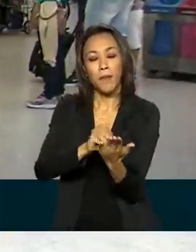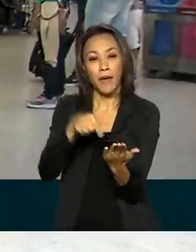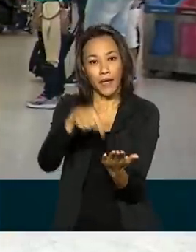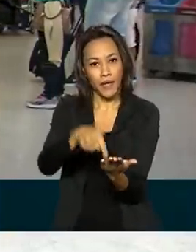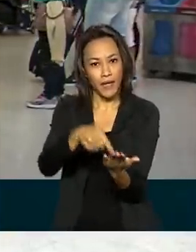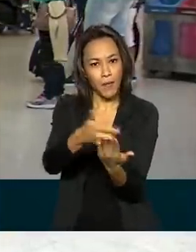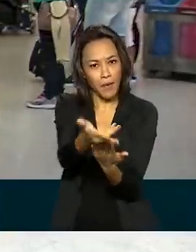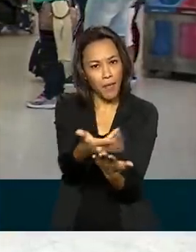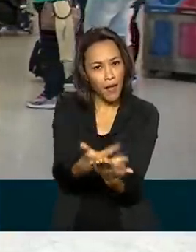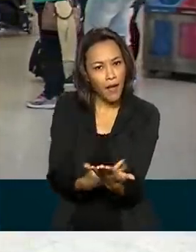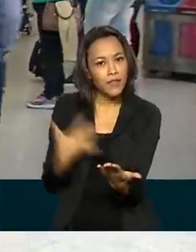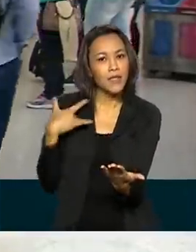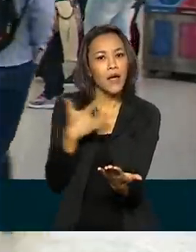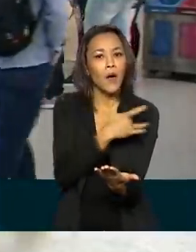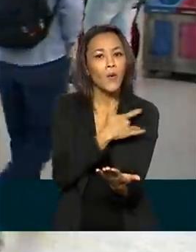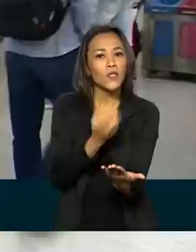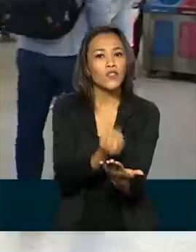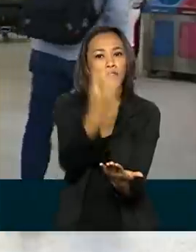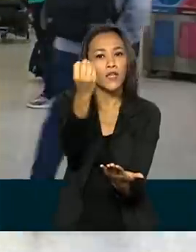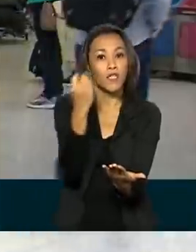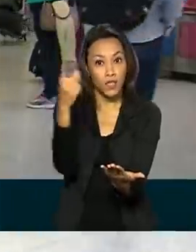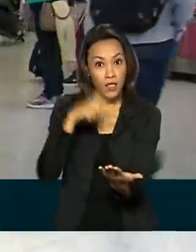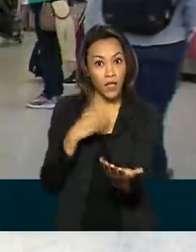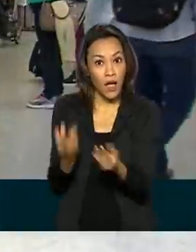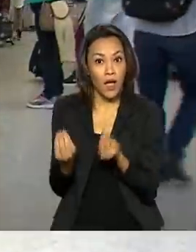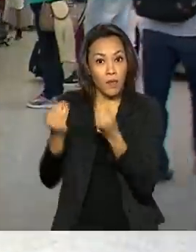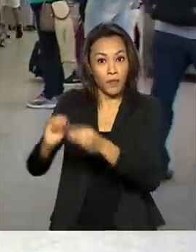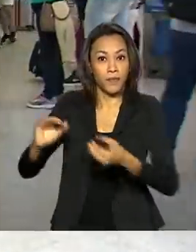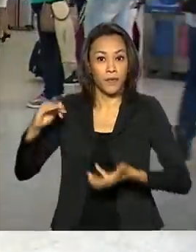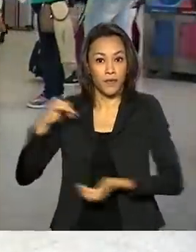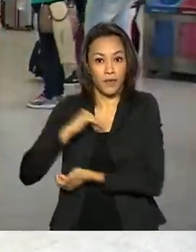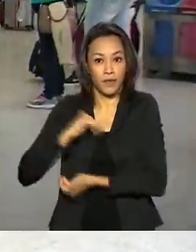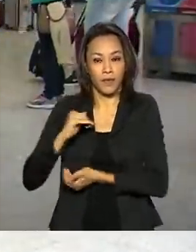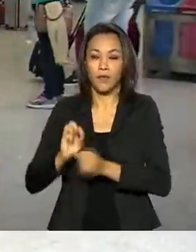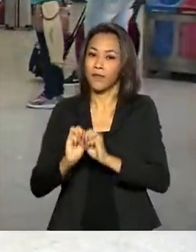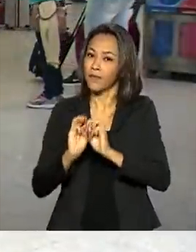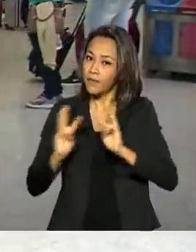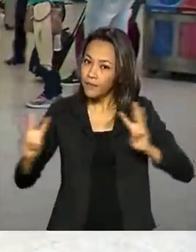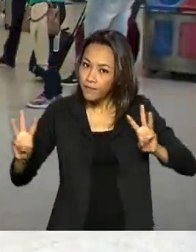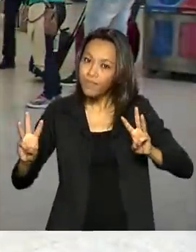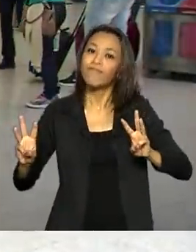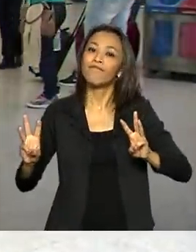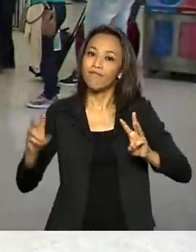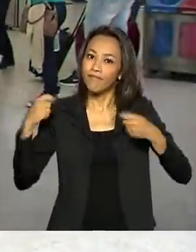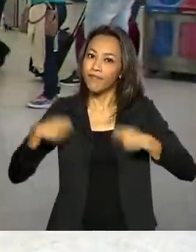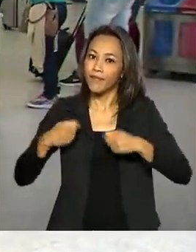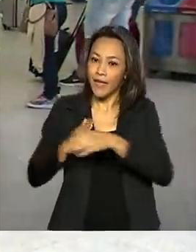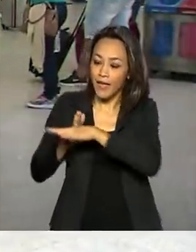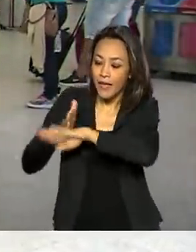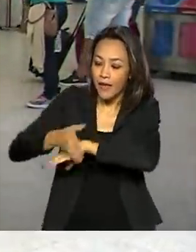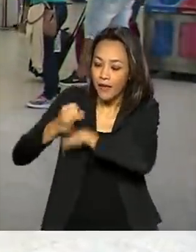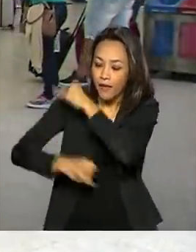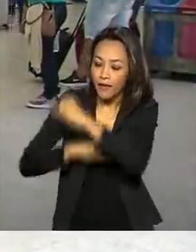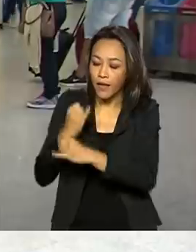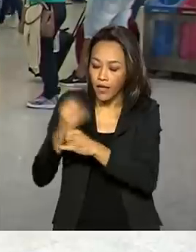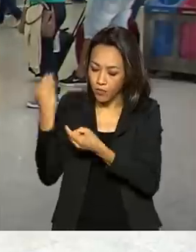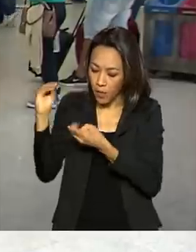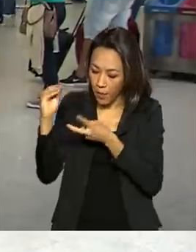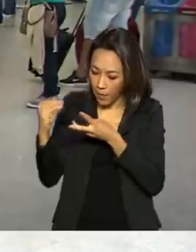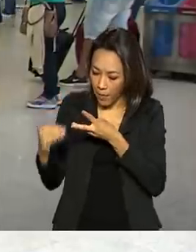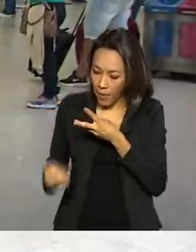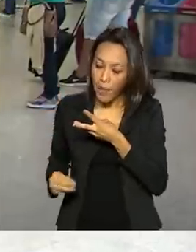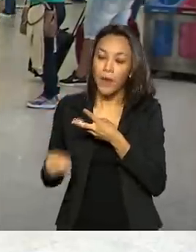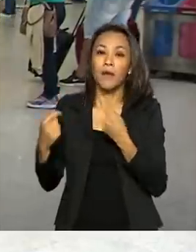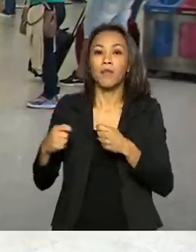viajante, que está disponível na página da Anvisa na internet. O preenchimento é online. A declaração deve ser